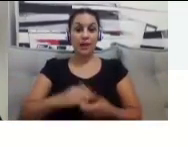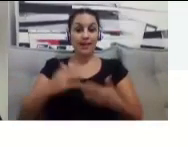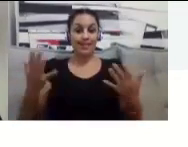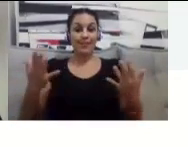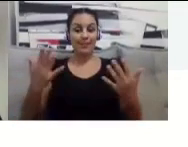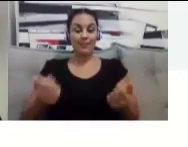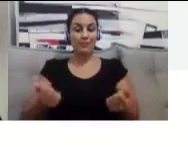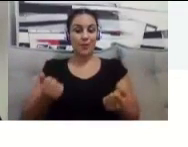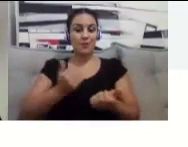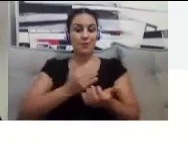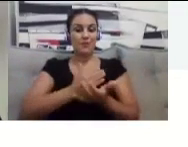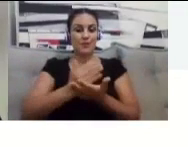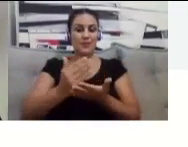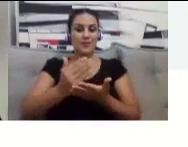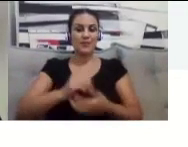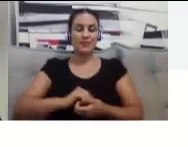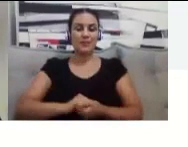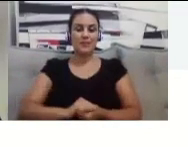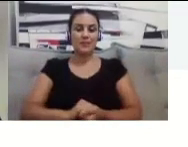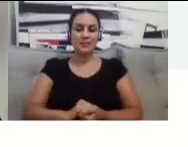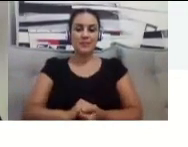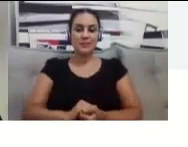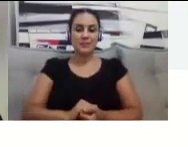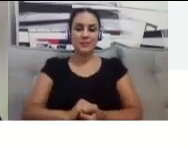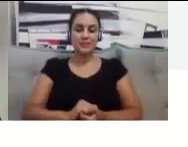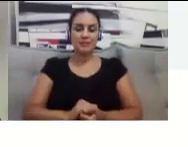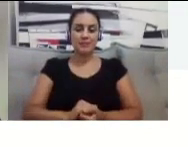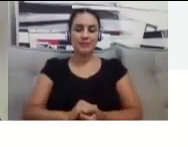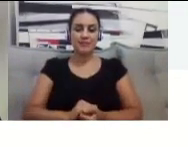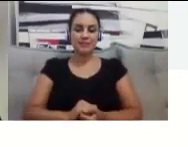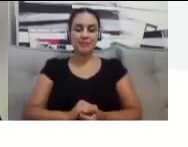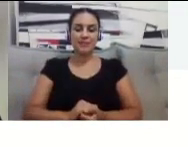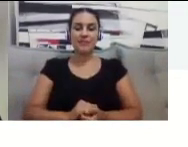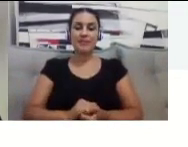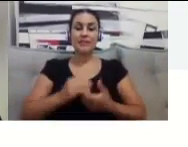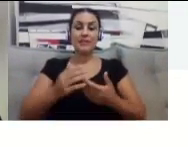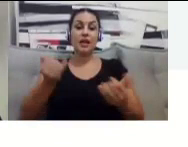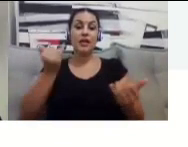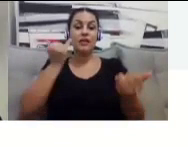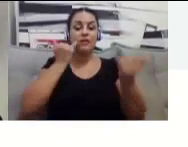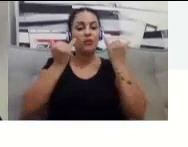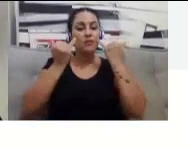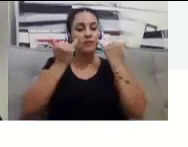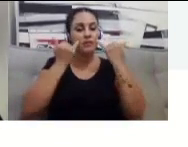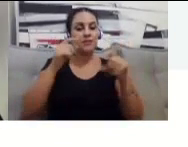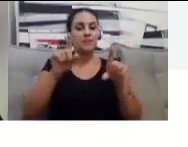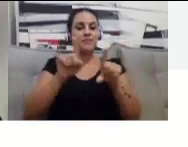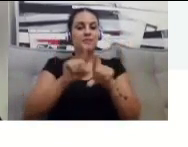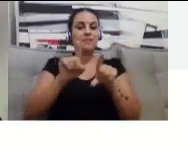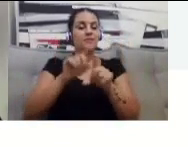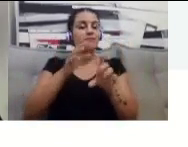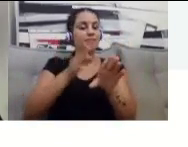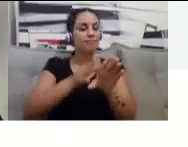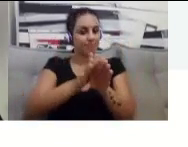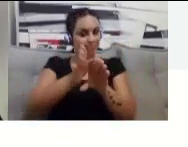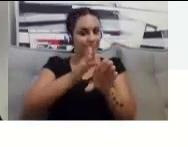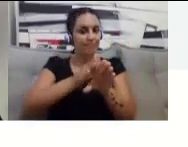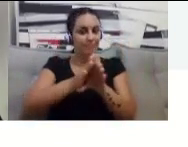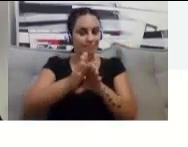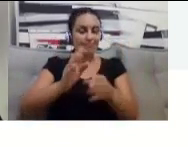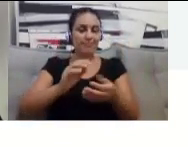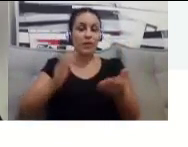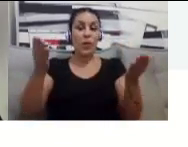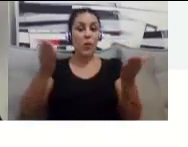informes e as nossas orientações iniciais. Hoje, aula inaugural,